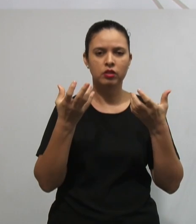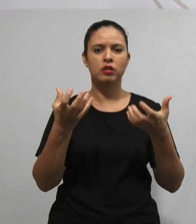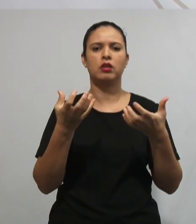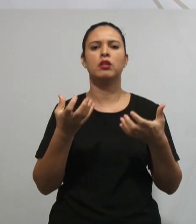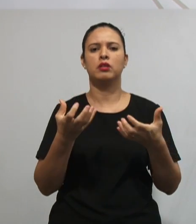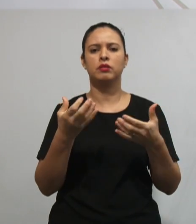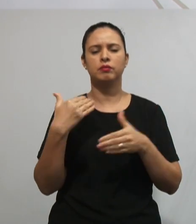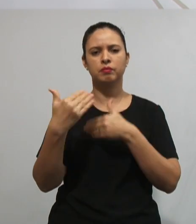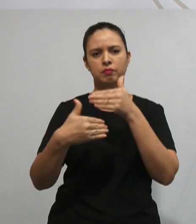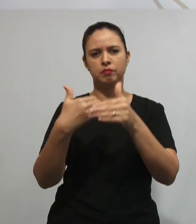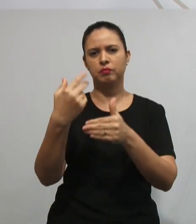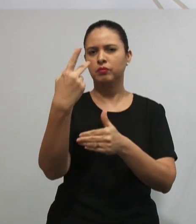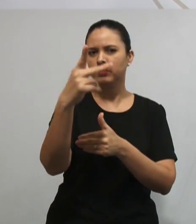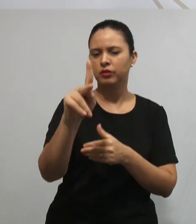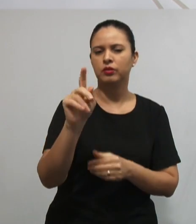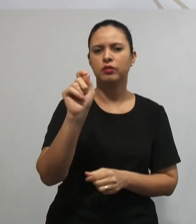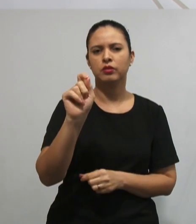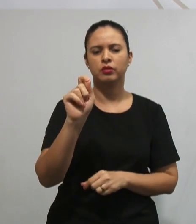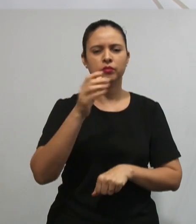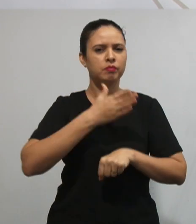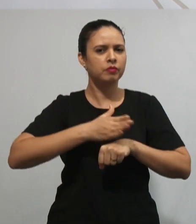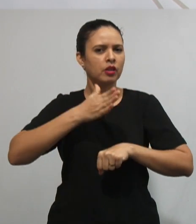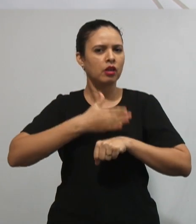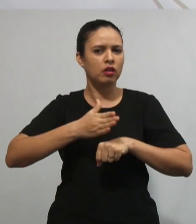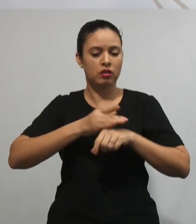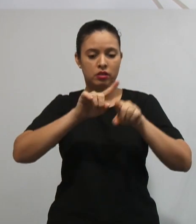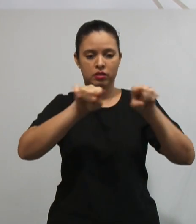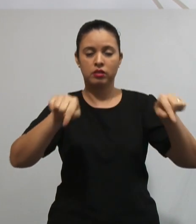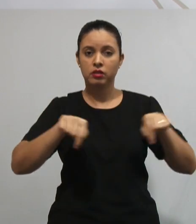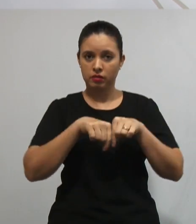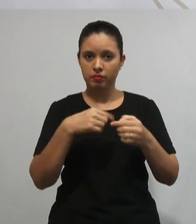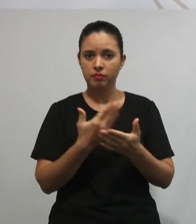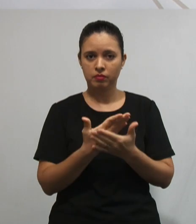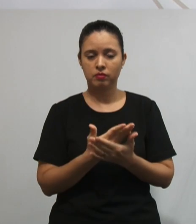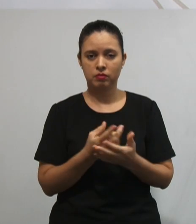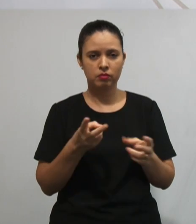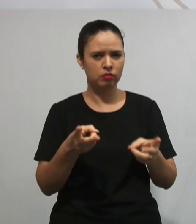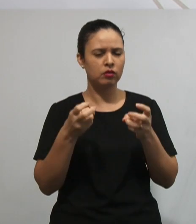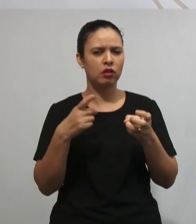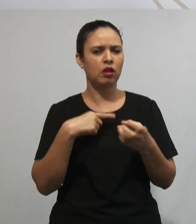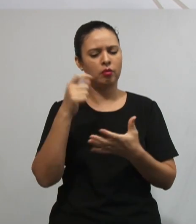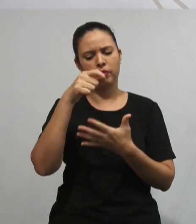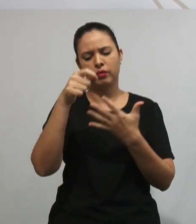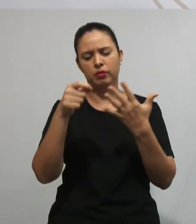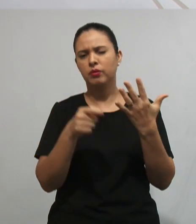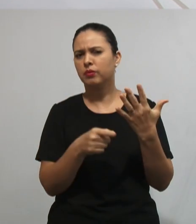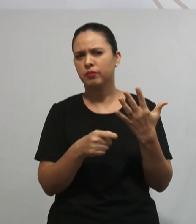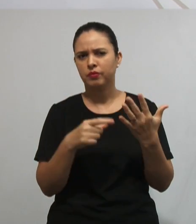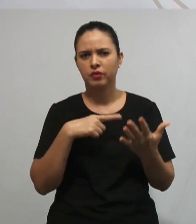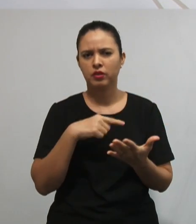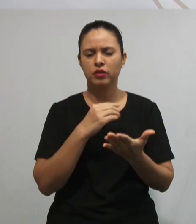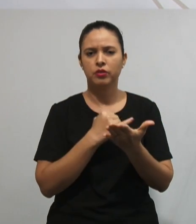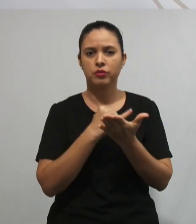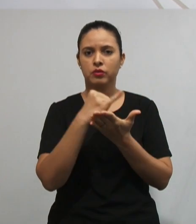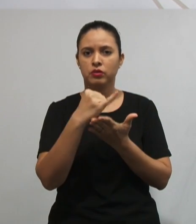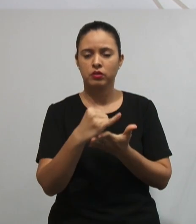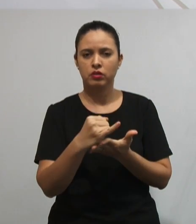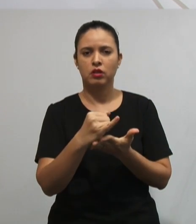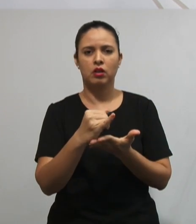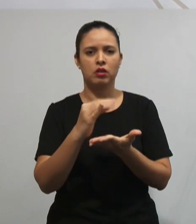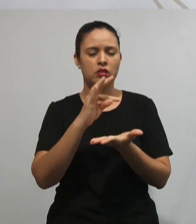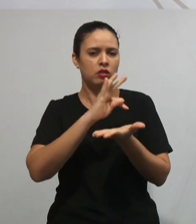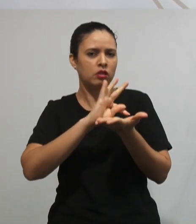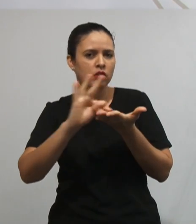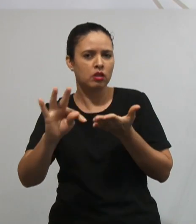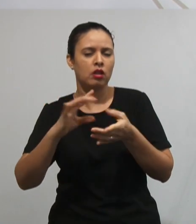desempenhar a sua prática em sala de aula? Vocês viram que há muitas formas, né? Lá no início, Apresentei as tendências